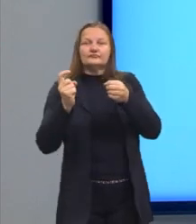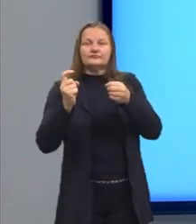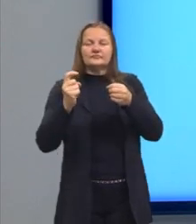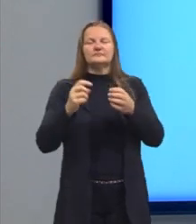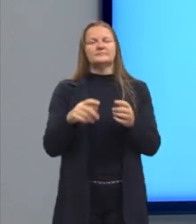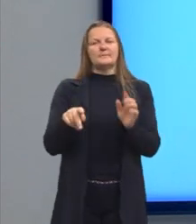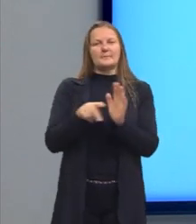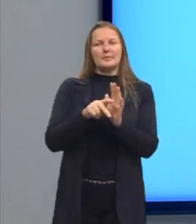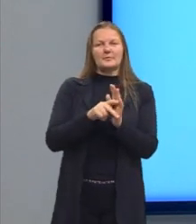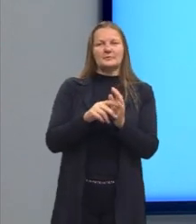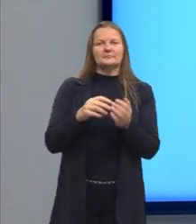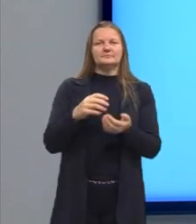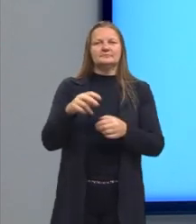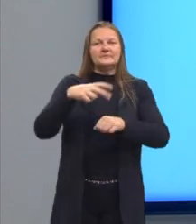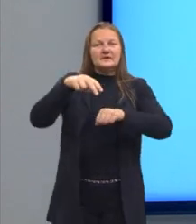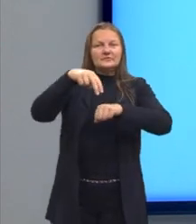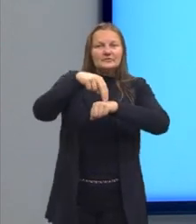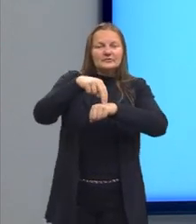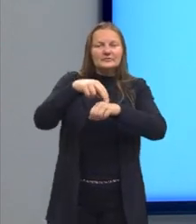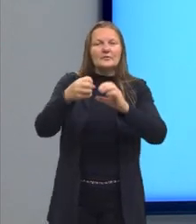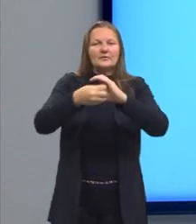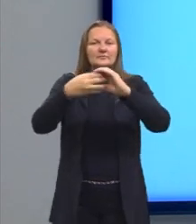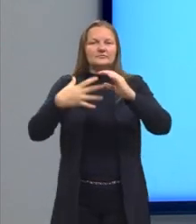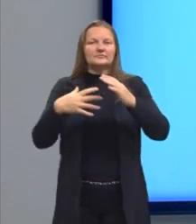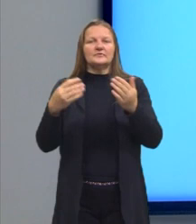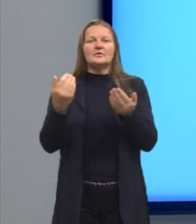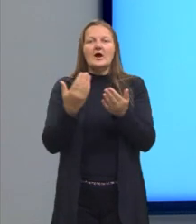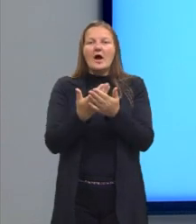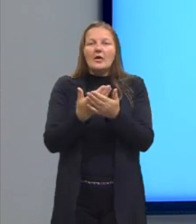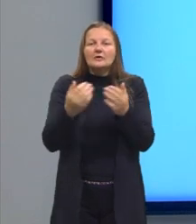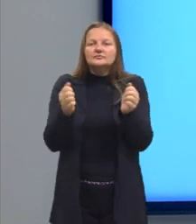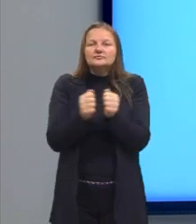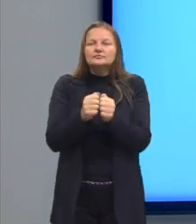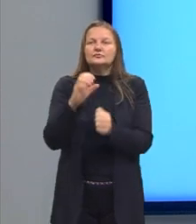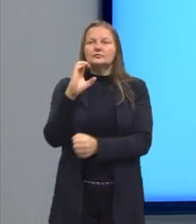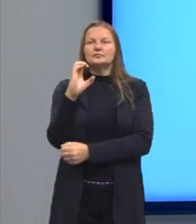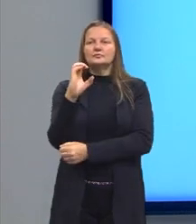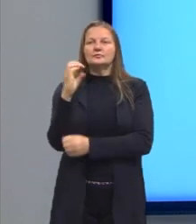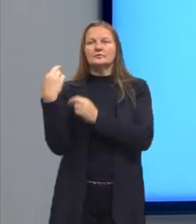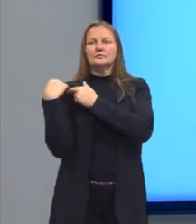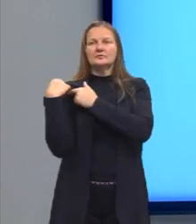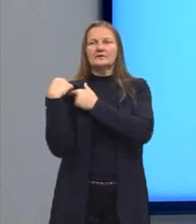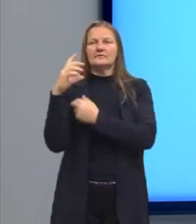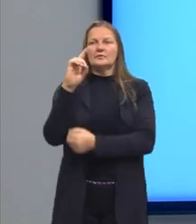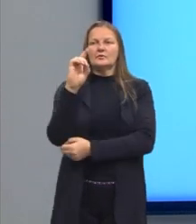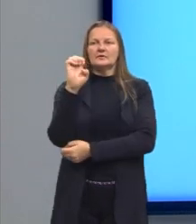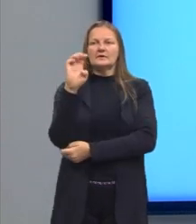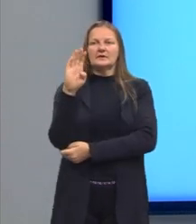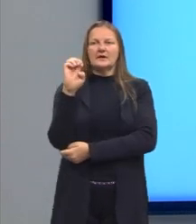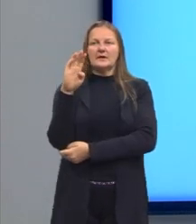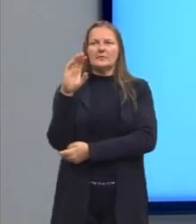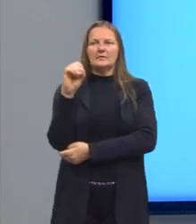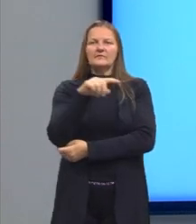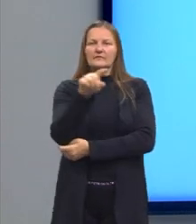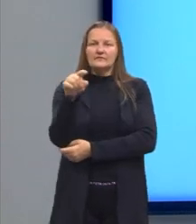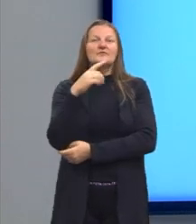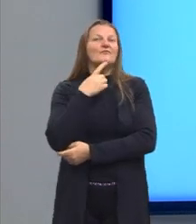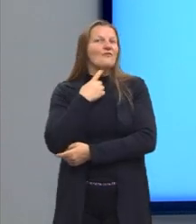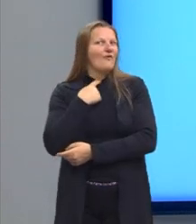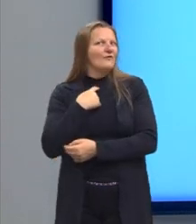raízes, né? Então essa aula foi feita juntamente com a minha curadora, né? A Débora e espero que vocês